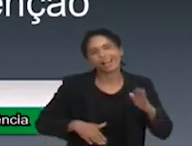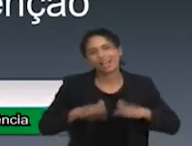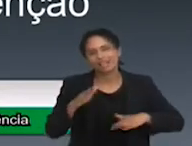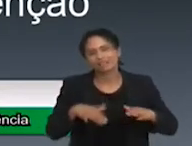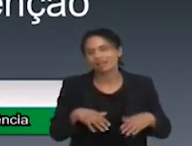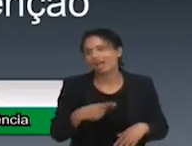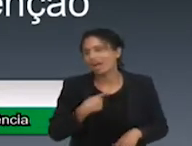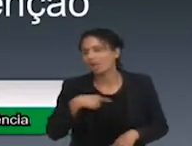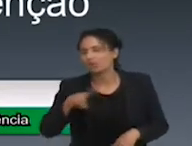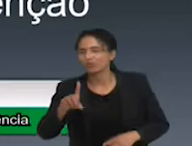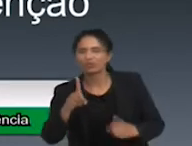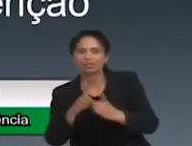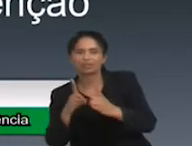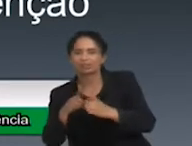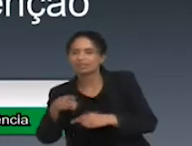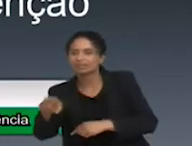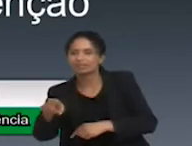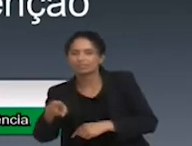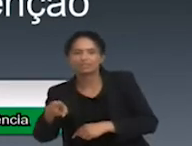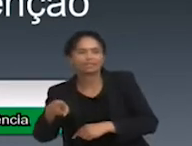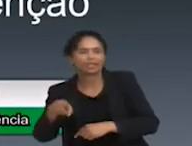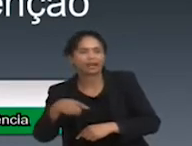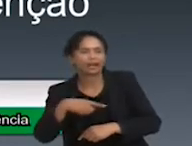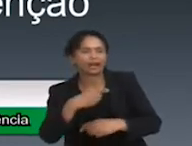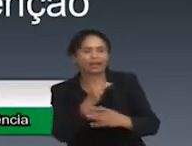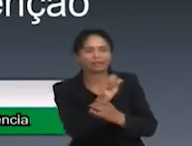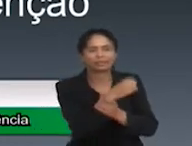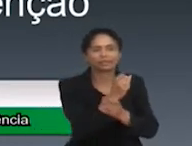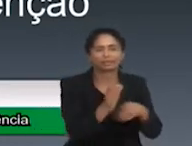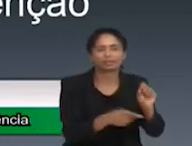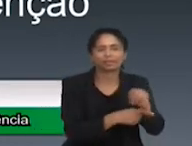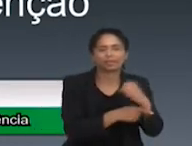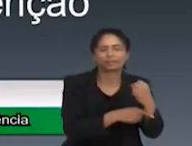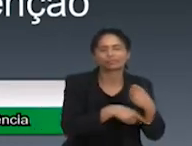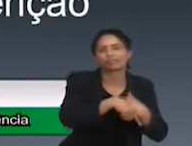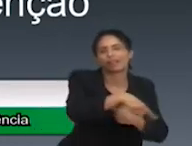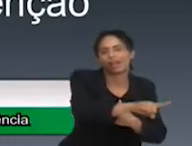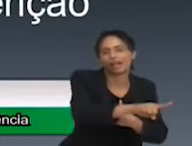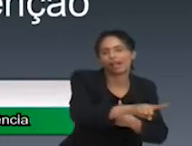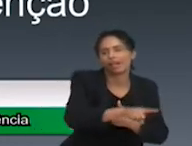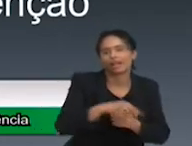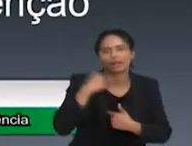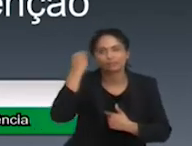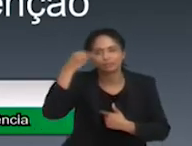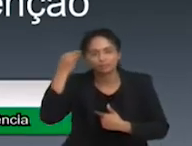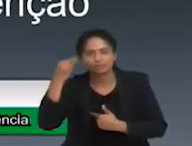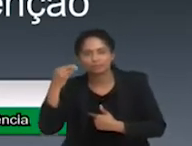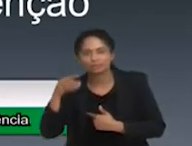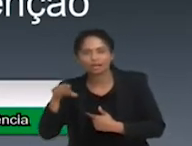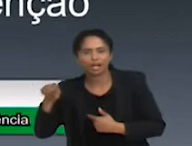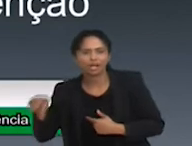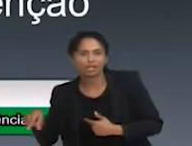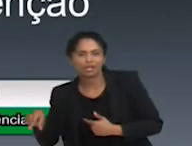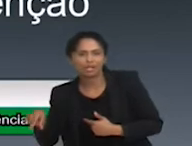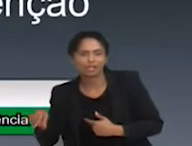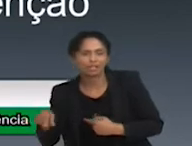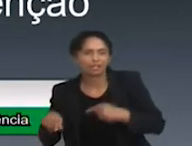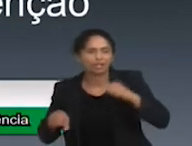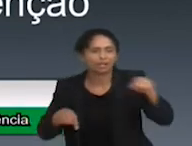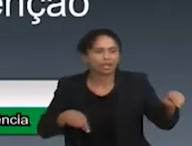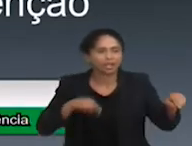teó ali, fono ocular, e isso não é bom para a criança, a equipe não se conversa, a equipe tem que se conversar.